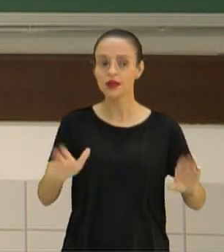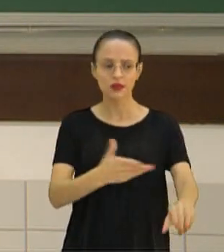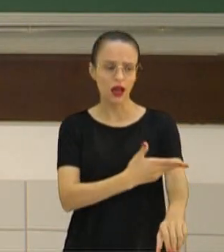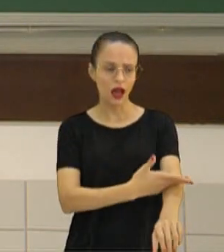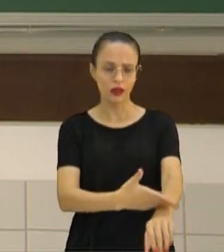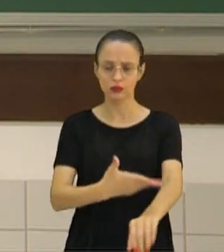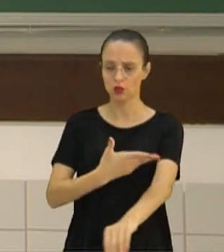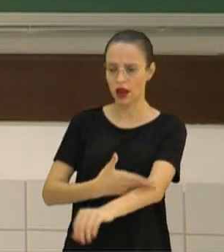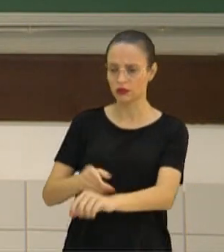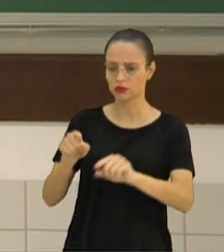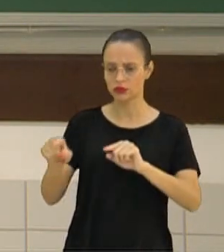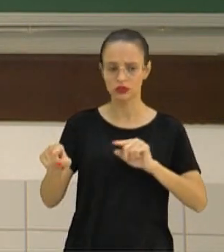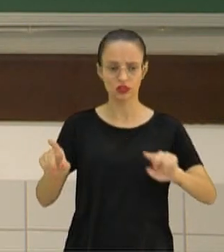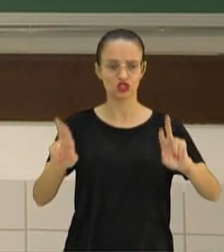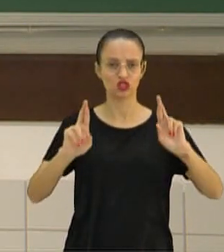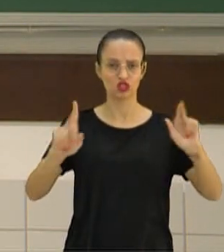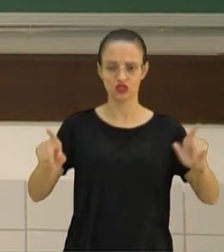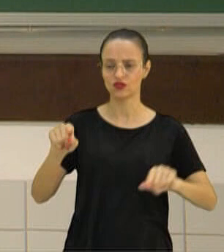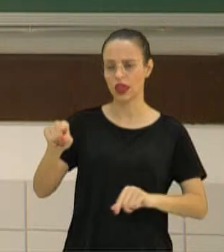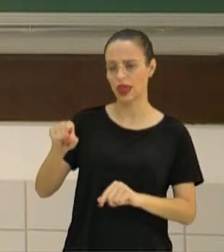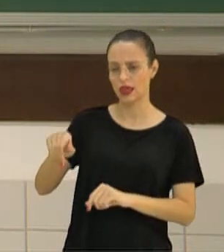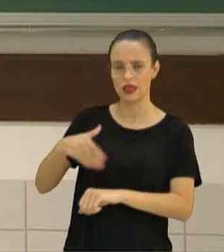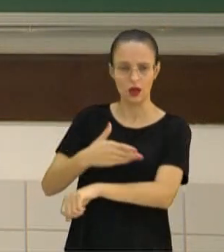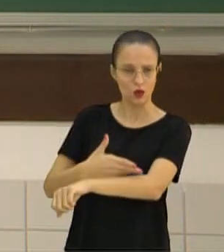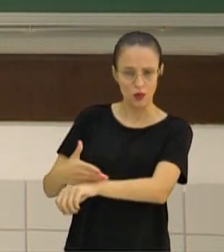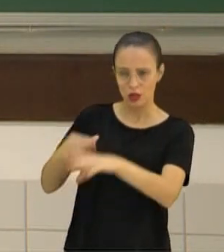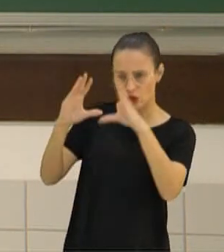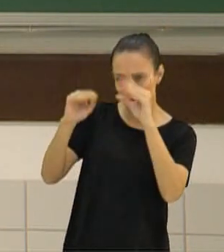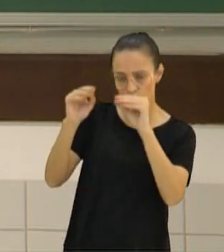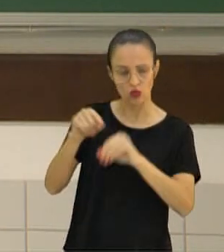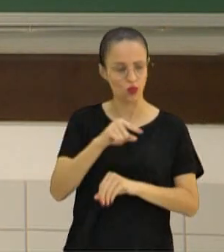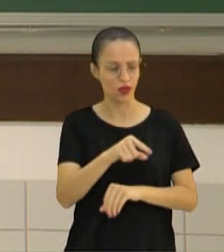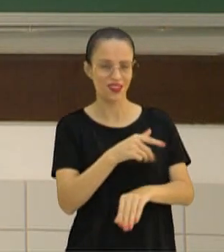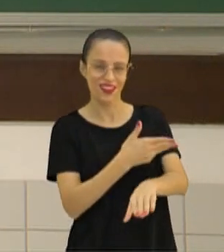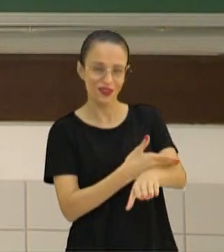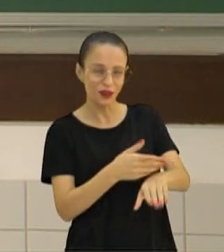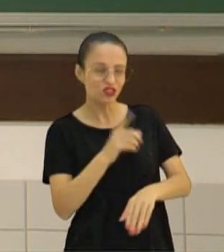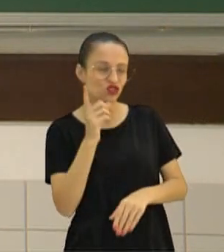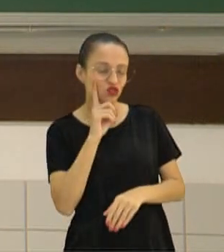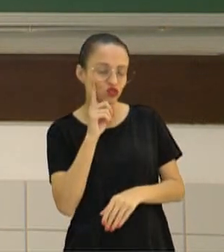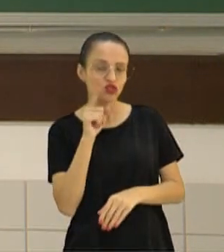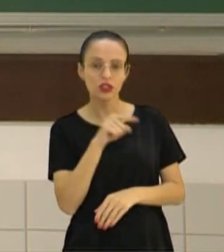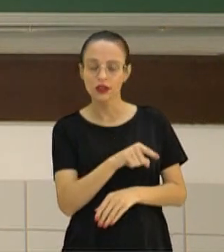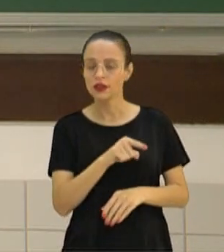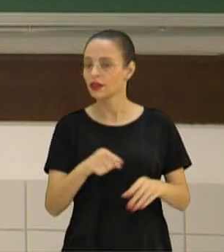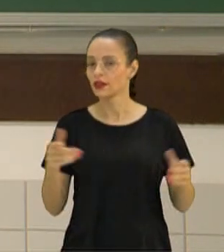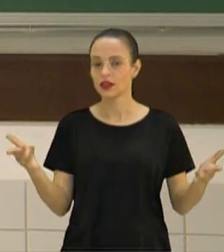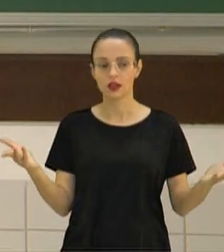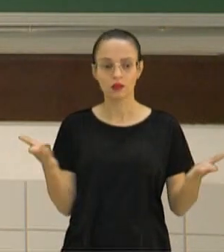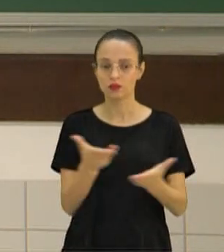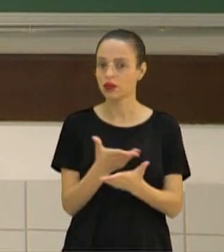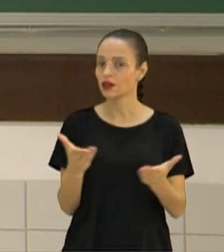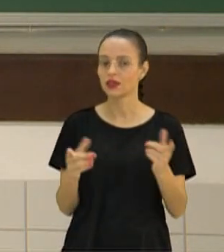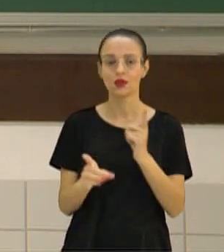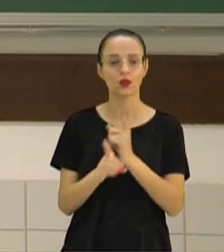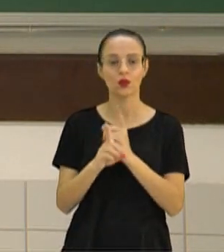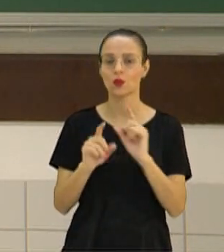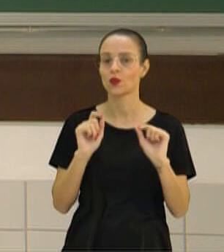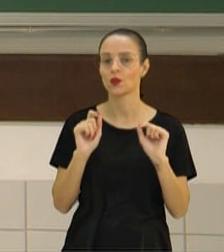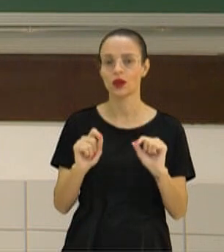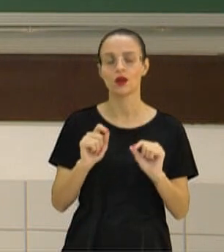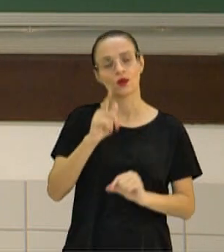vidas diferentes, um que tem hábito mais noturno e o outro mais diurno, eles nunca vão acabar se encontrando para